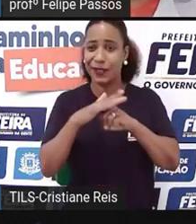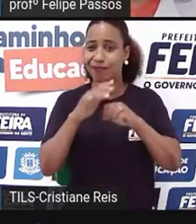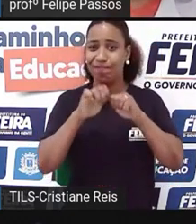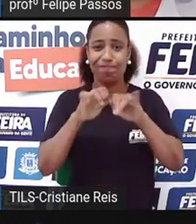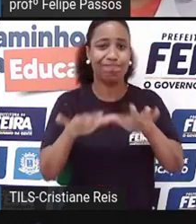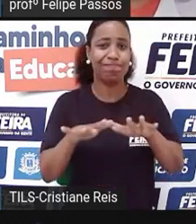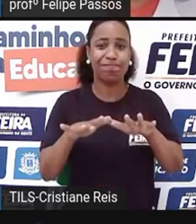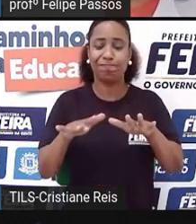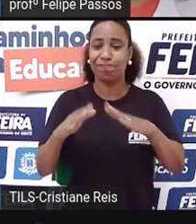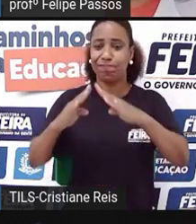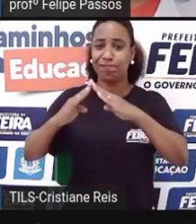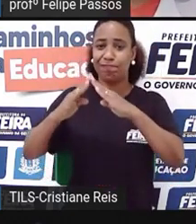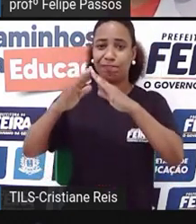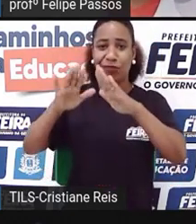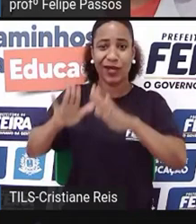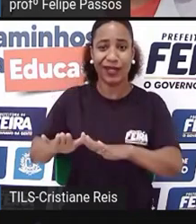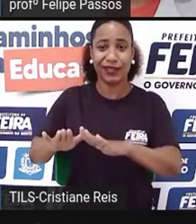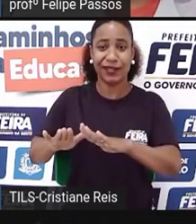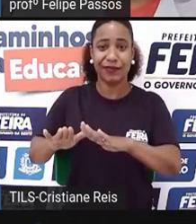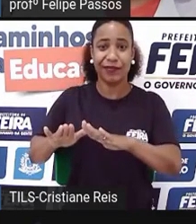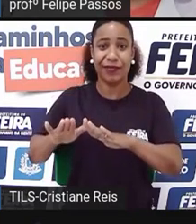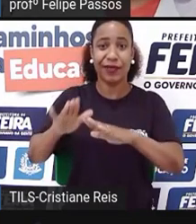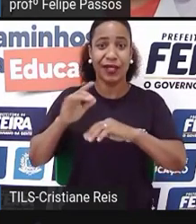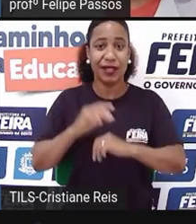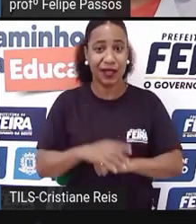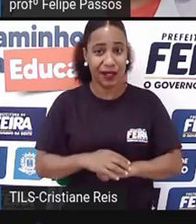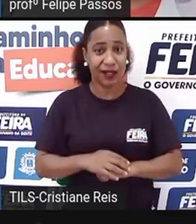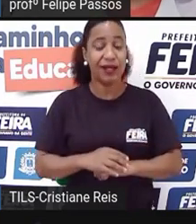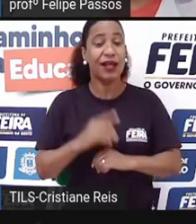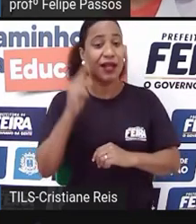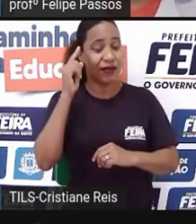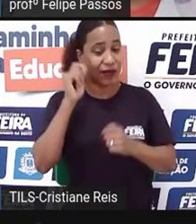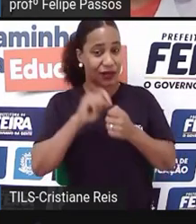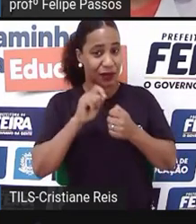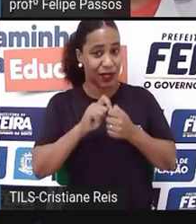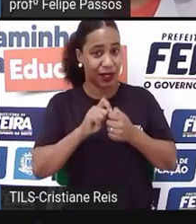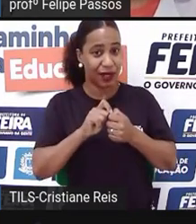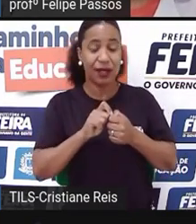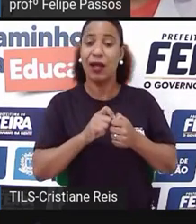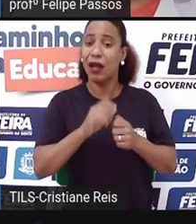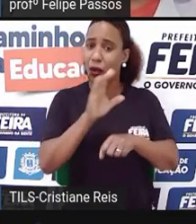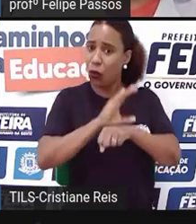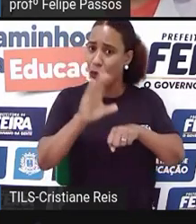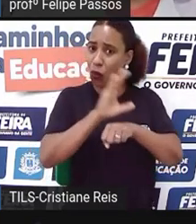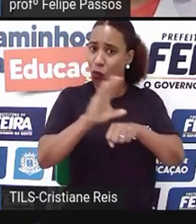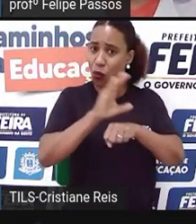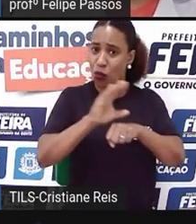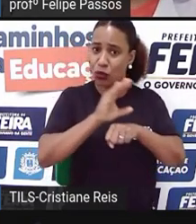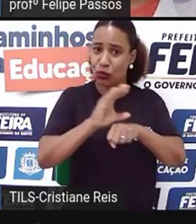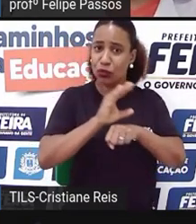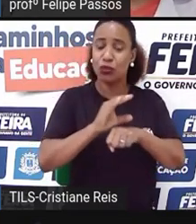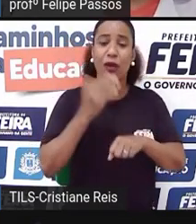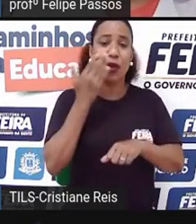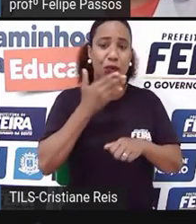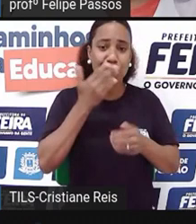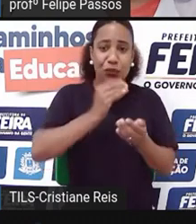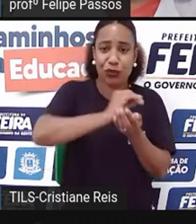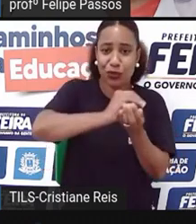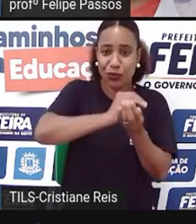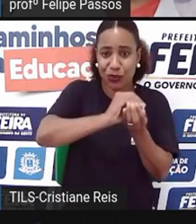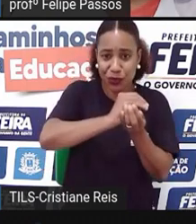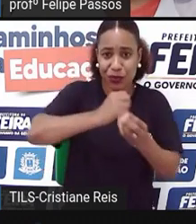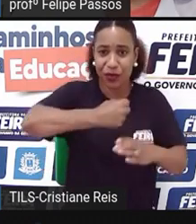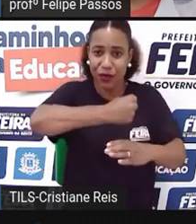como uma doceira. De lá para cá, ela vem fazendo o curso, se qualificando, e hoje ela não advoga mais. Ela simplesmente